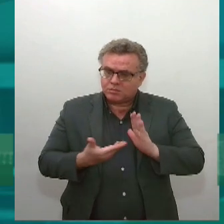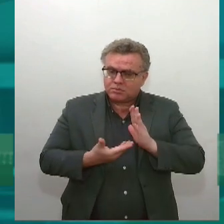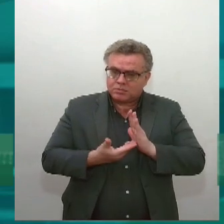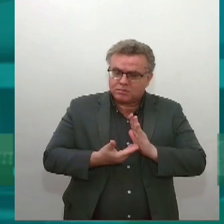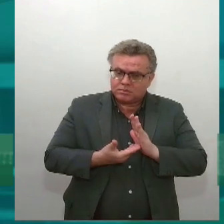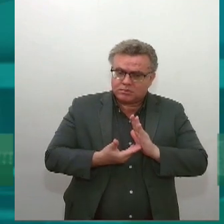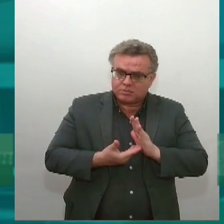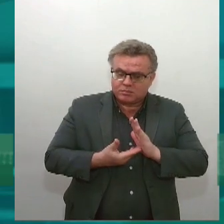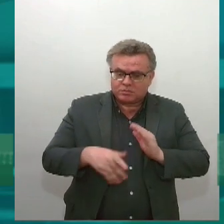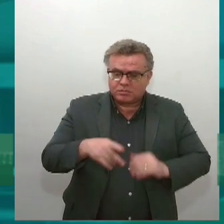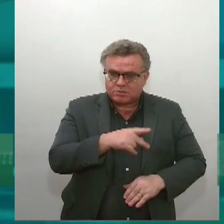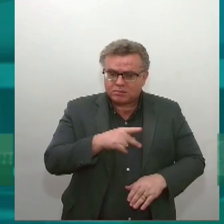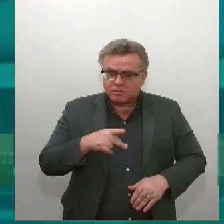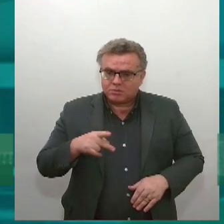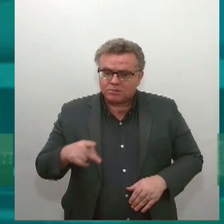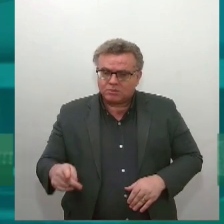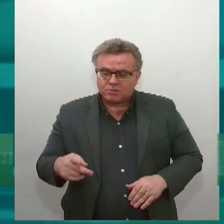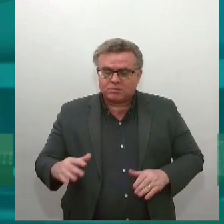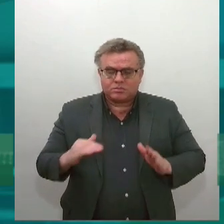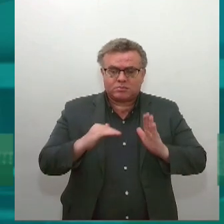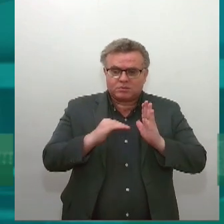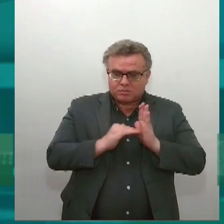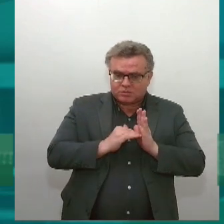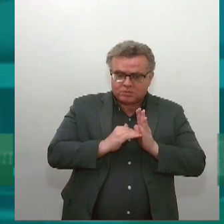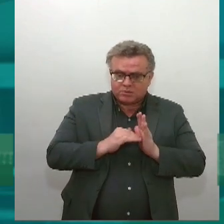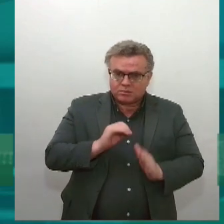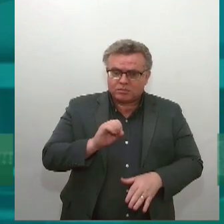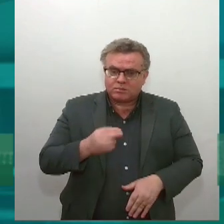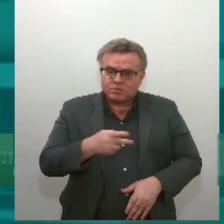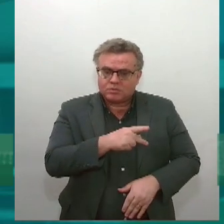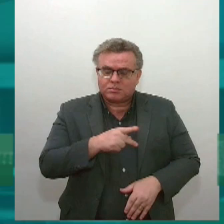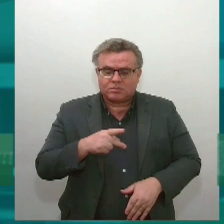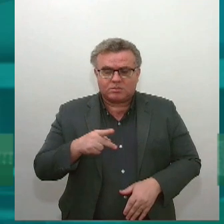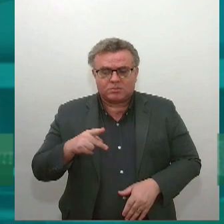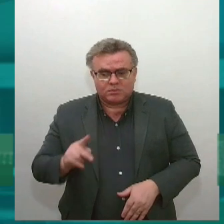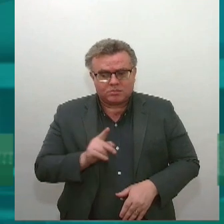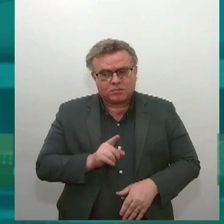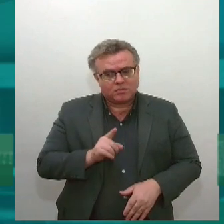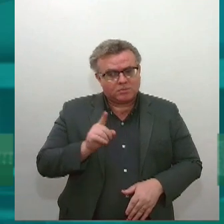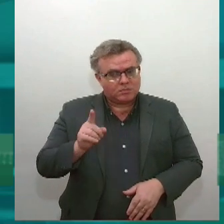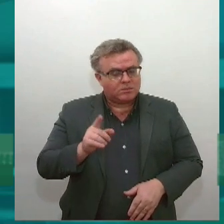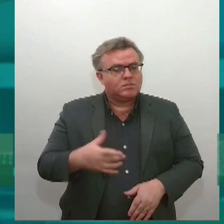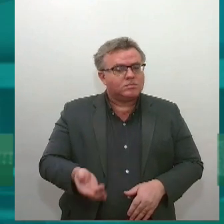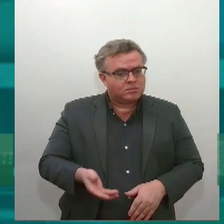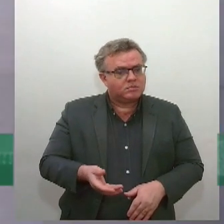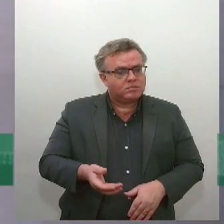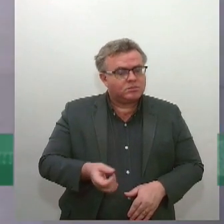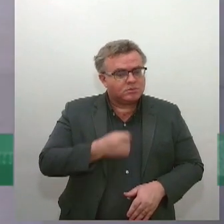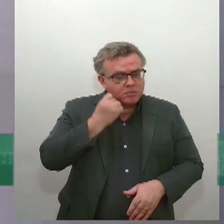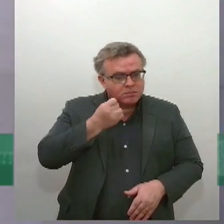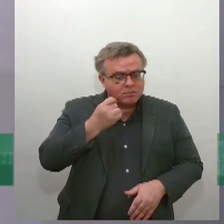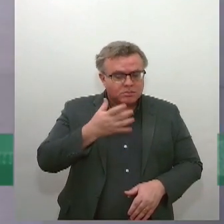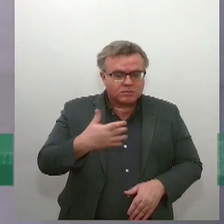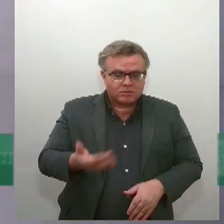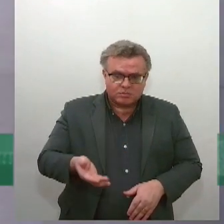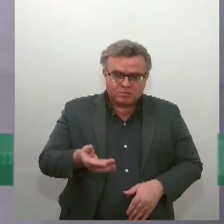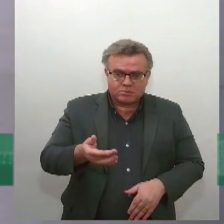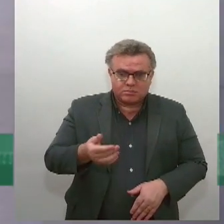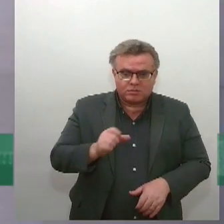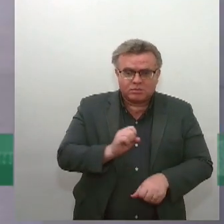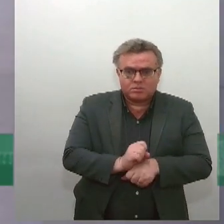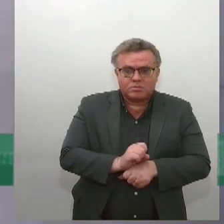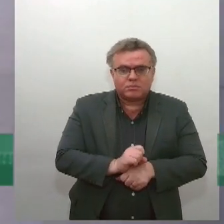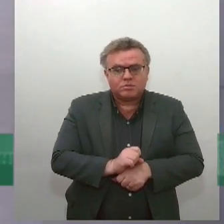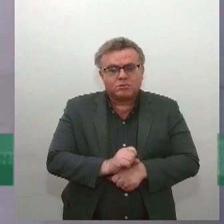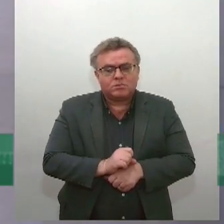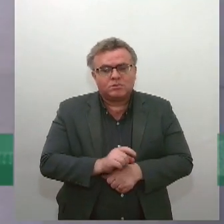Deputados ou do presidente do Congresso Nacional. E aí eu queria parar por aqui para que vocês pudessem explicar para a gente